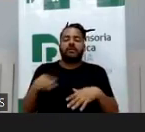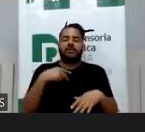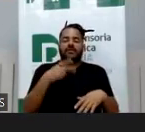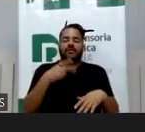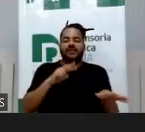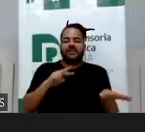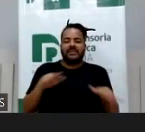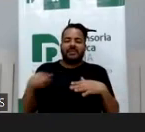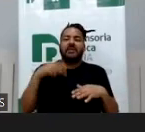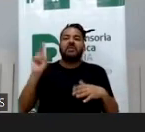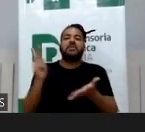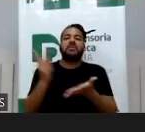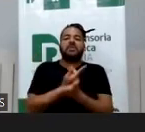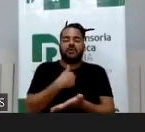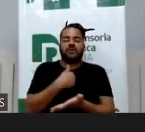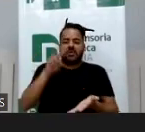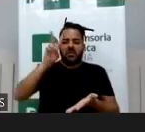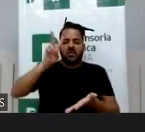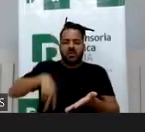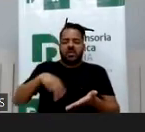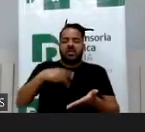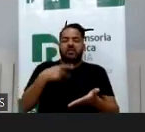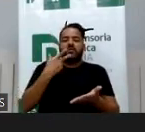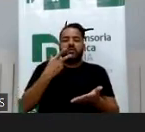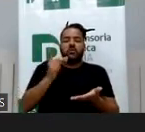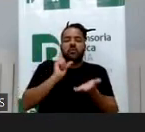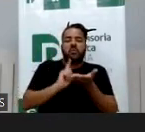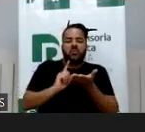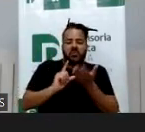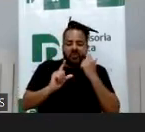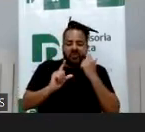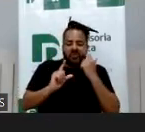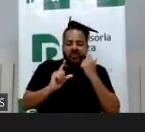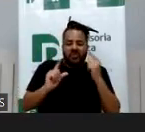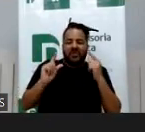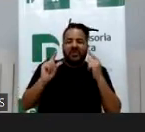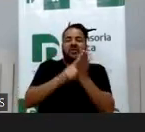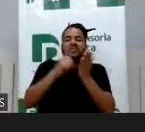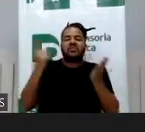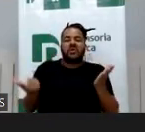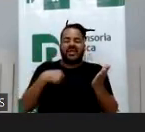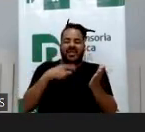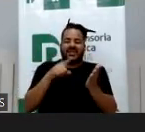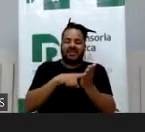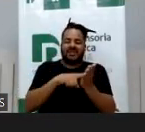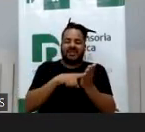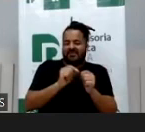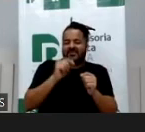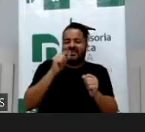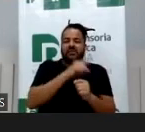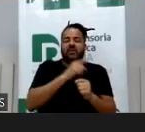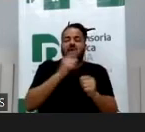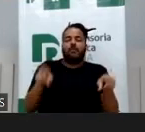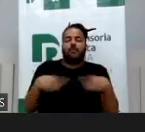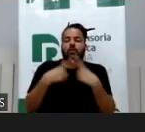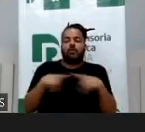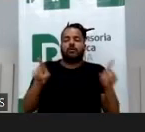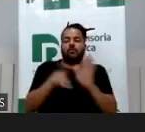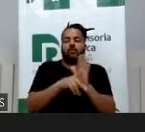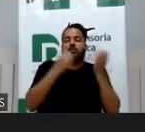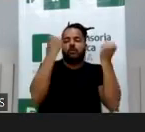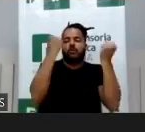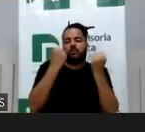minuto, eu li um artigo no Correio da Bahia sobre a música Macetando. Um artigo em que a